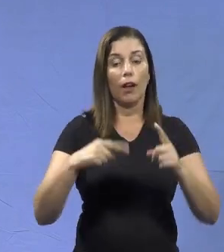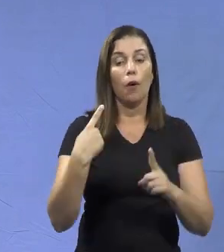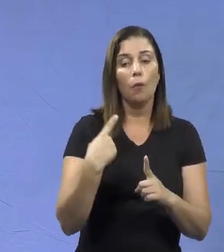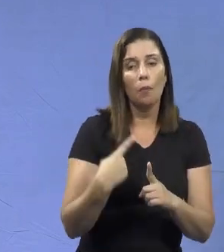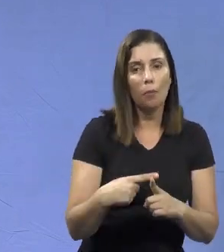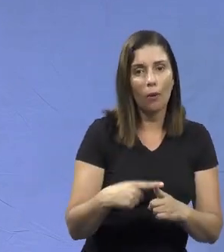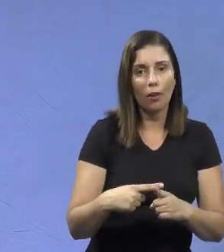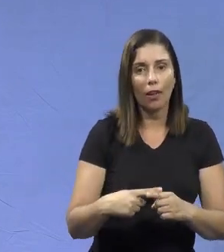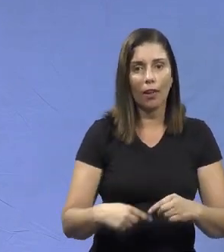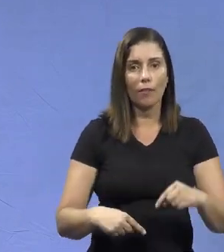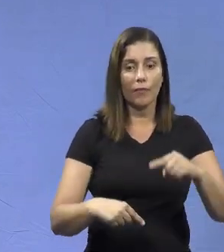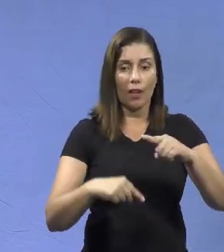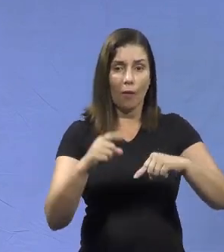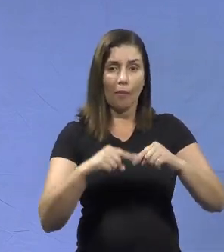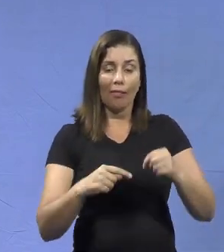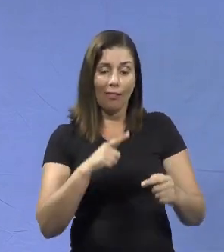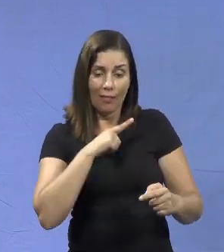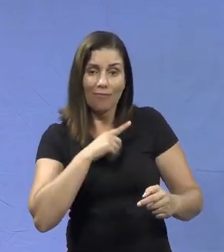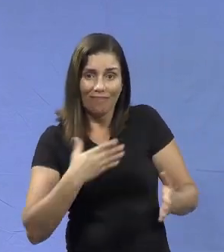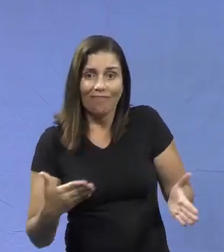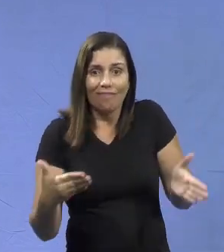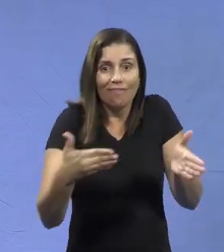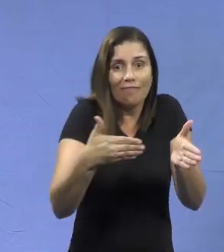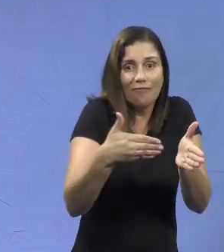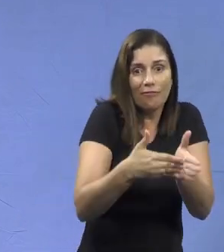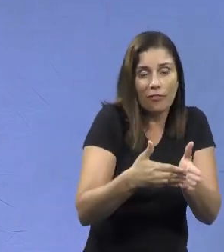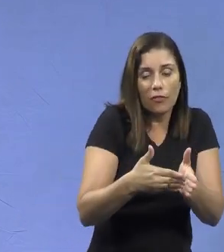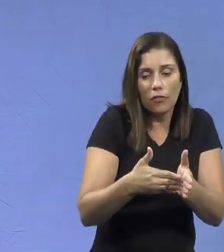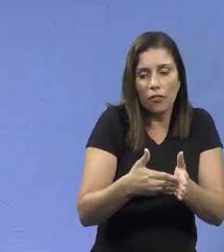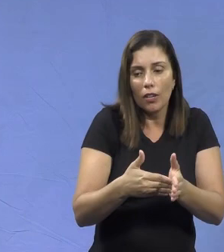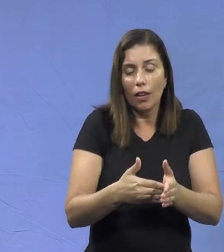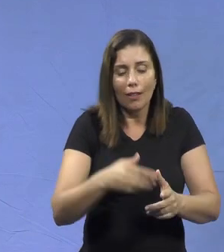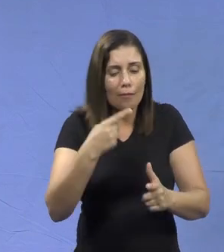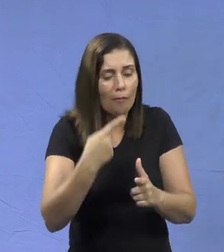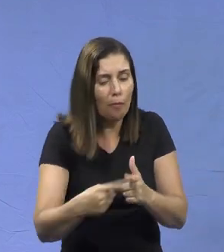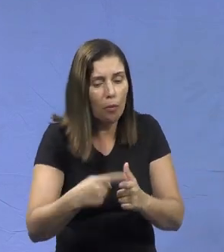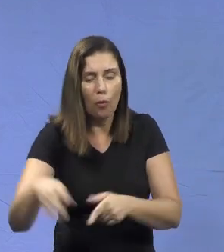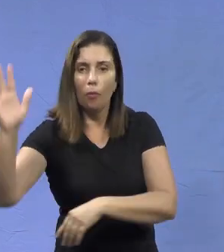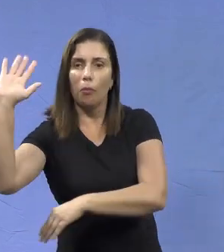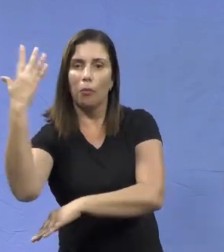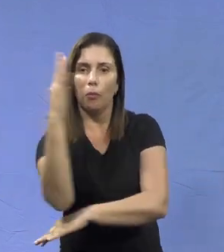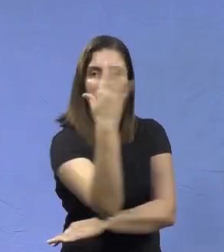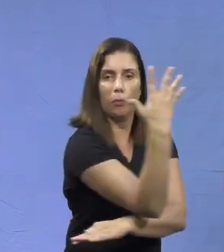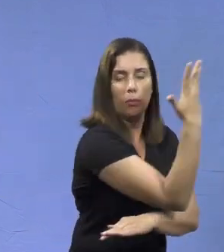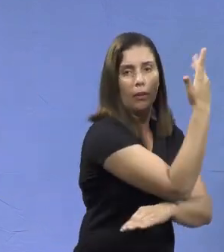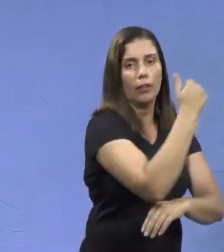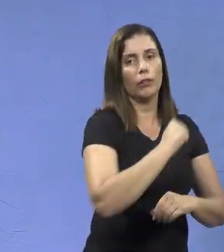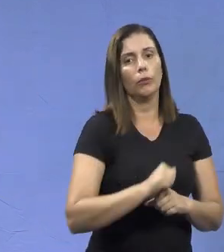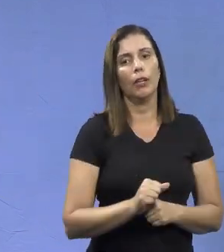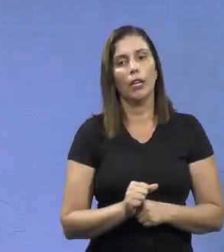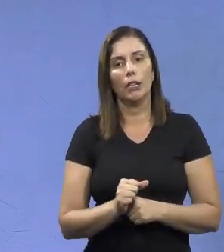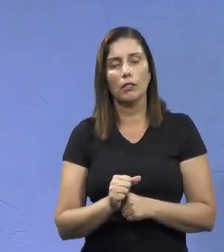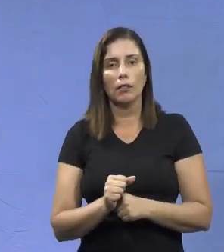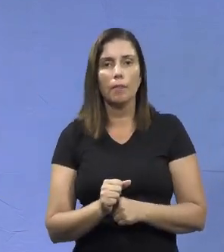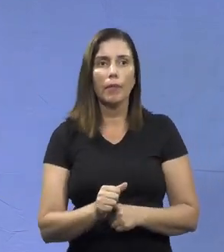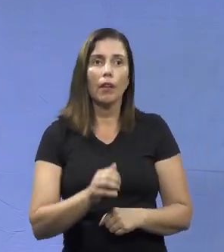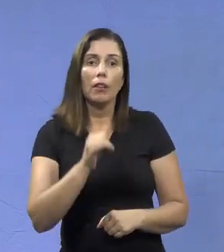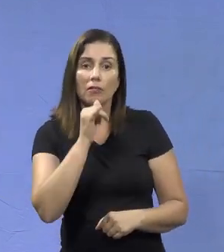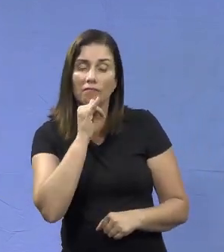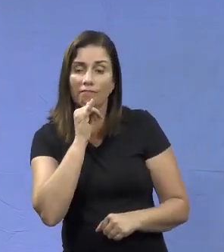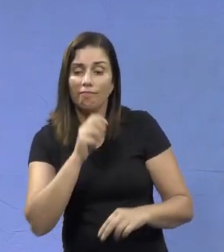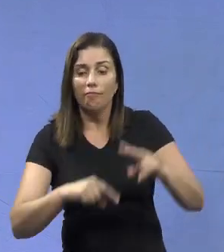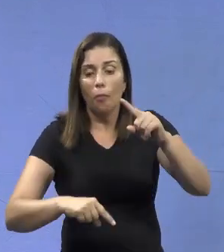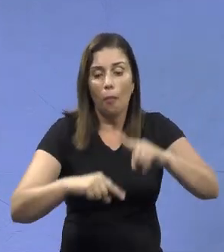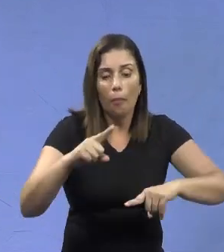é uma matéria finita e é uma matéria que causa muito impacto no meio ambiente, muito impacto mesmo, pois tem muito material